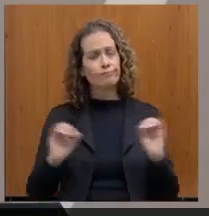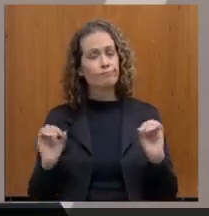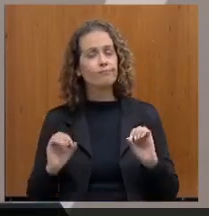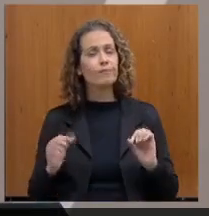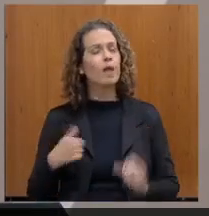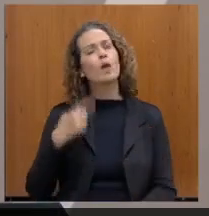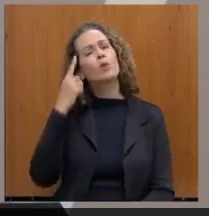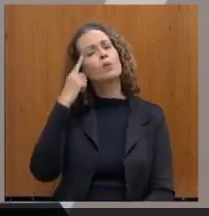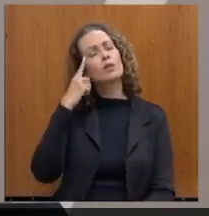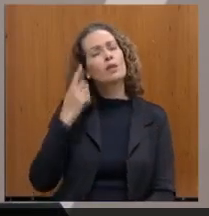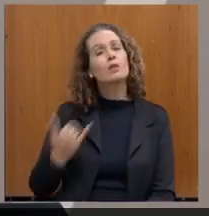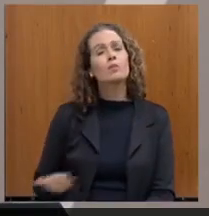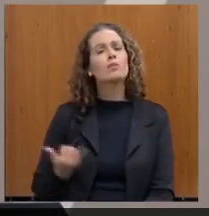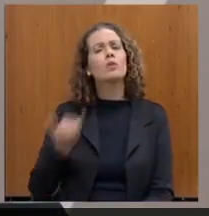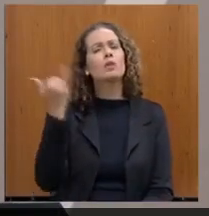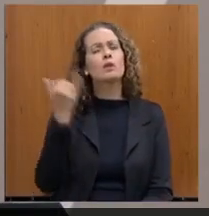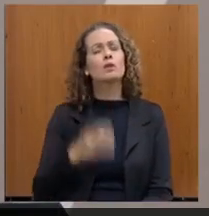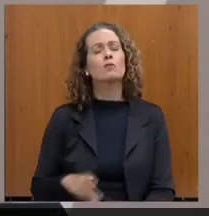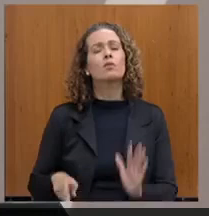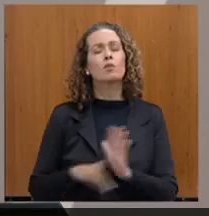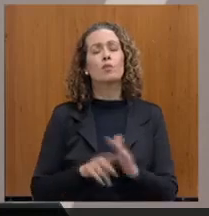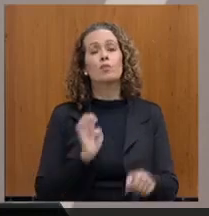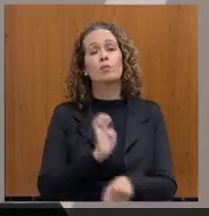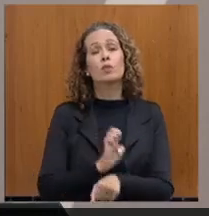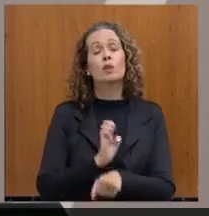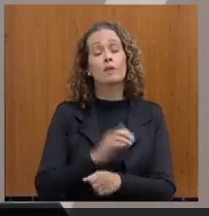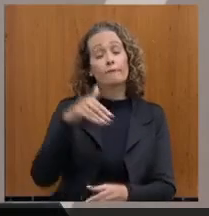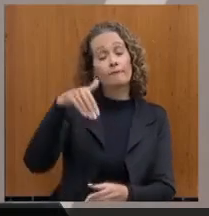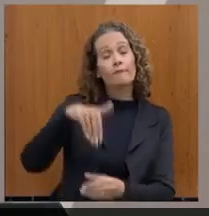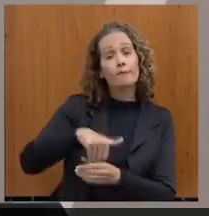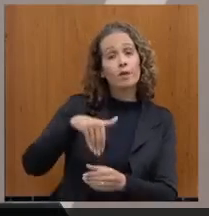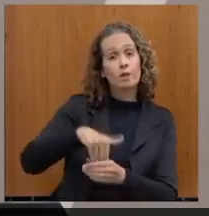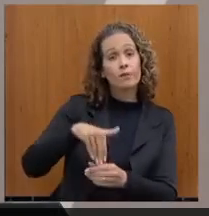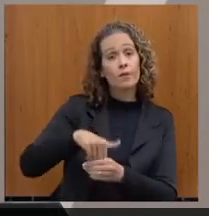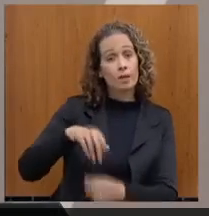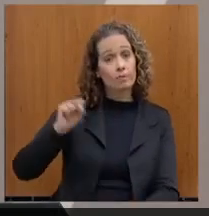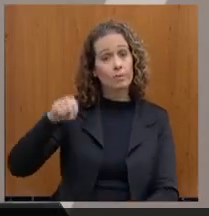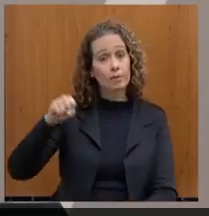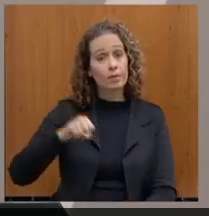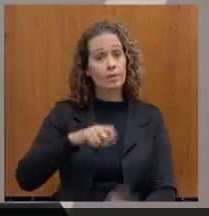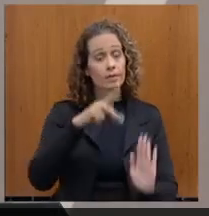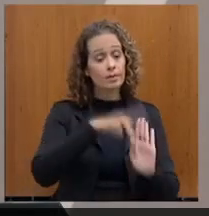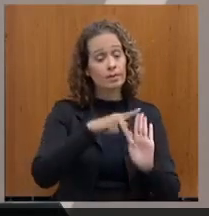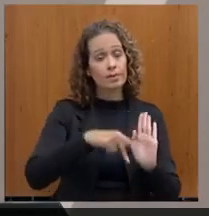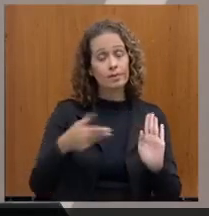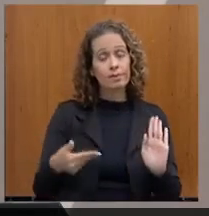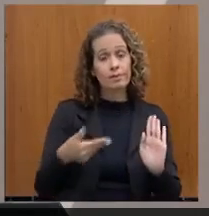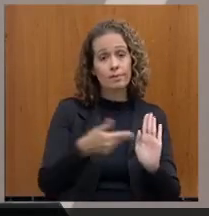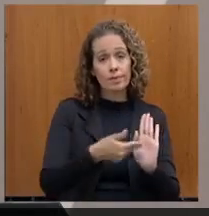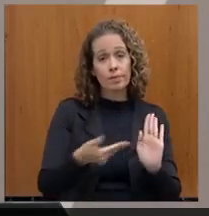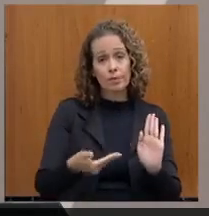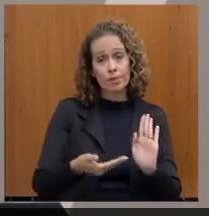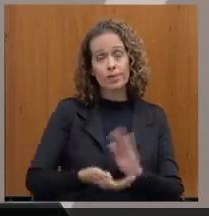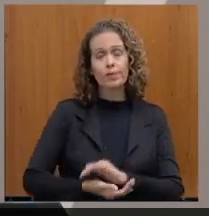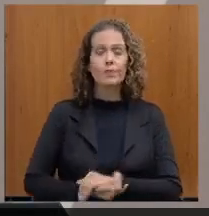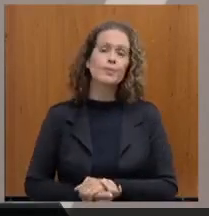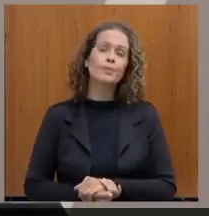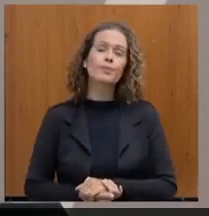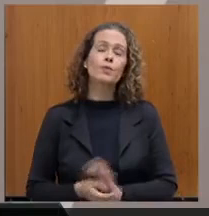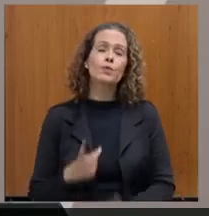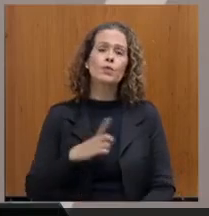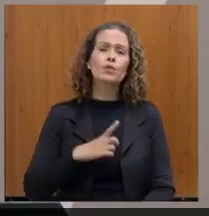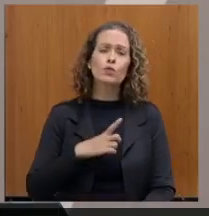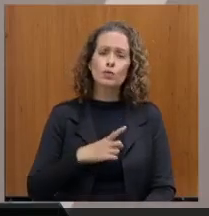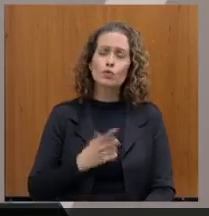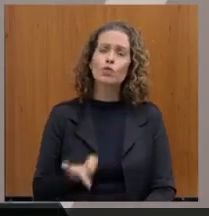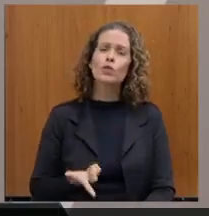era importante para o Estado, eu votei a favor desse projeto, inclusive havia o respaldo do Tribunal